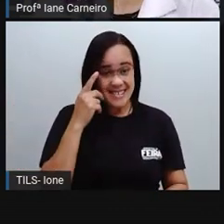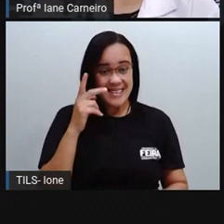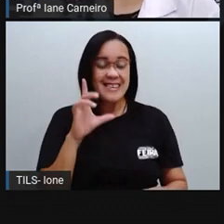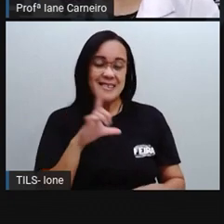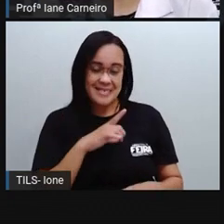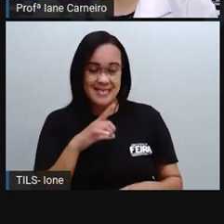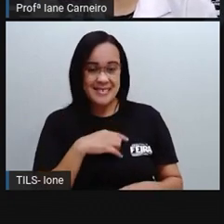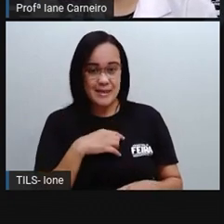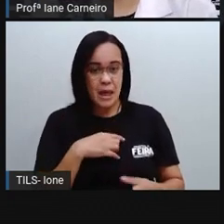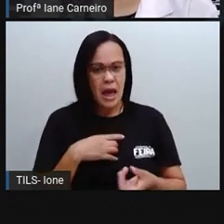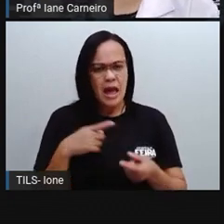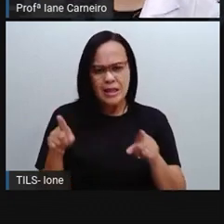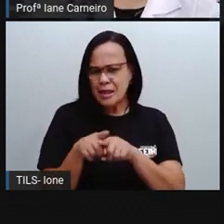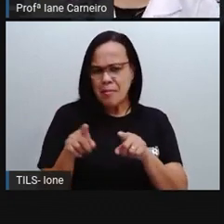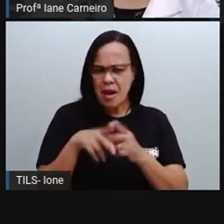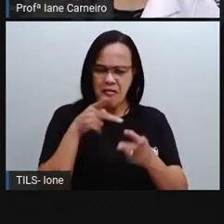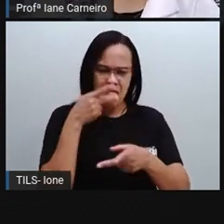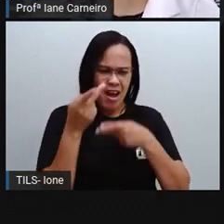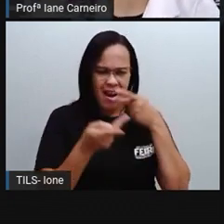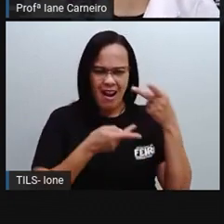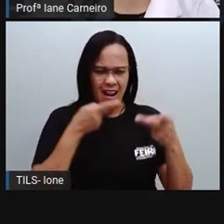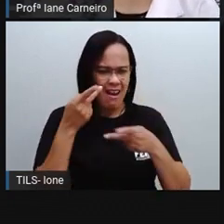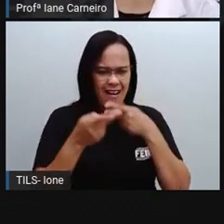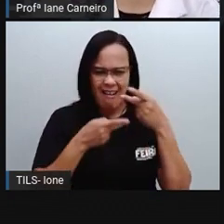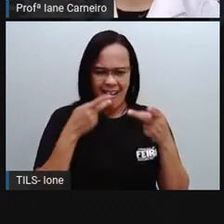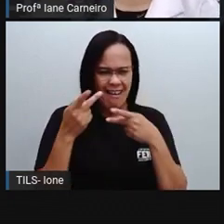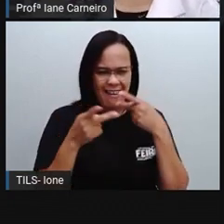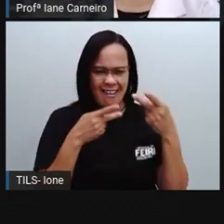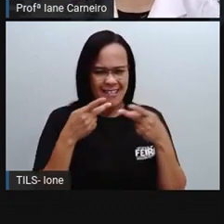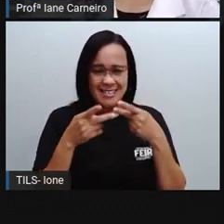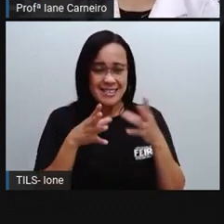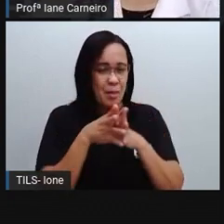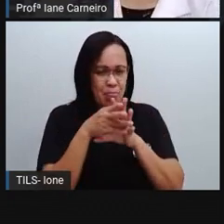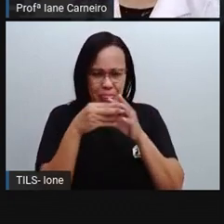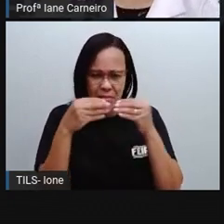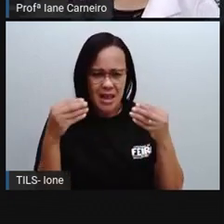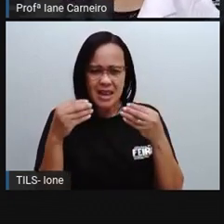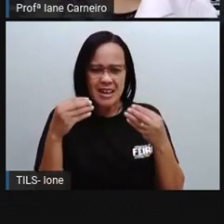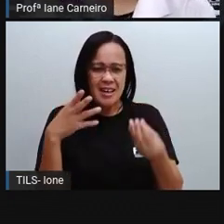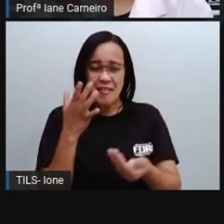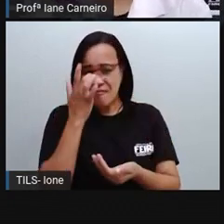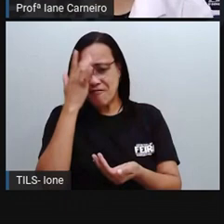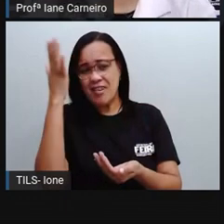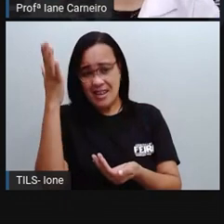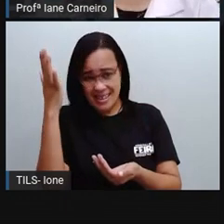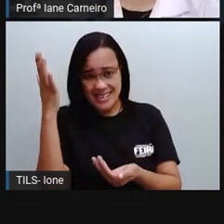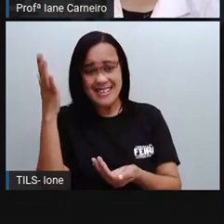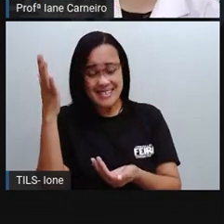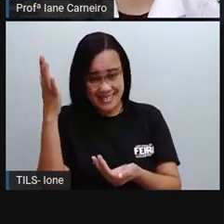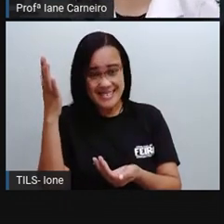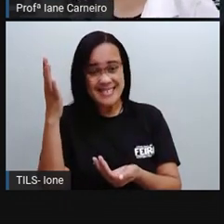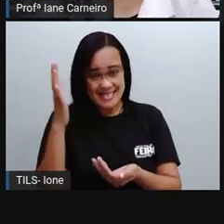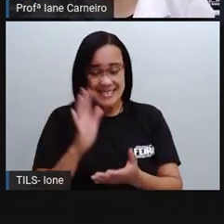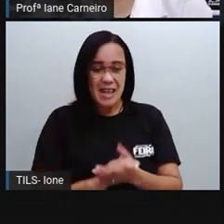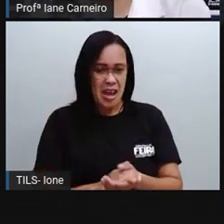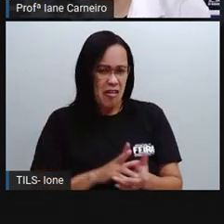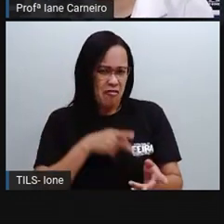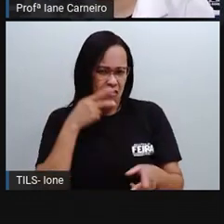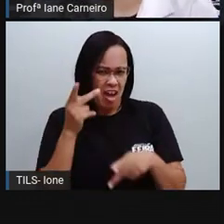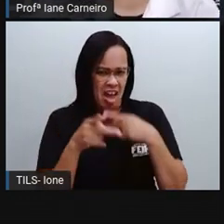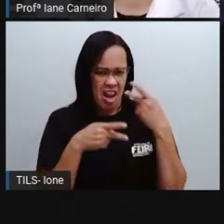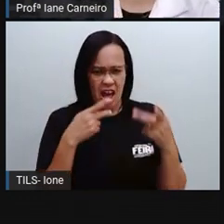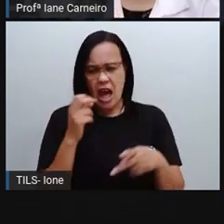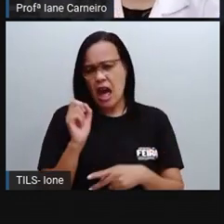Do sotaque arrastado. Tem gente que fala, né? Que nosso sotaque é arrastado, né? Que a gente fala tu,